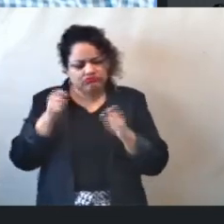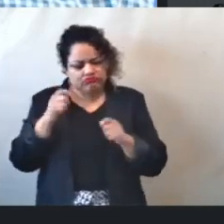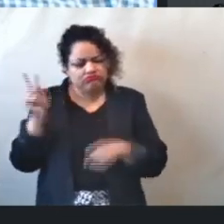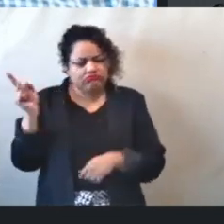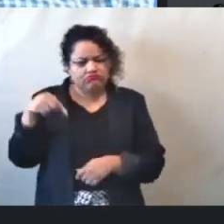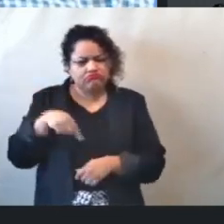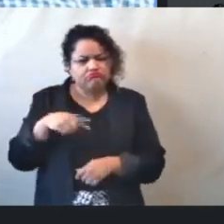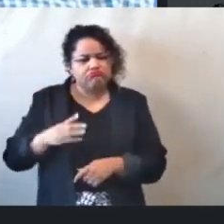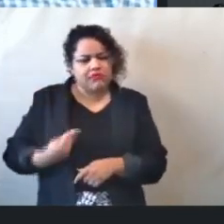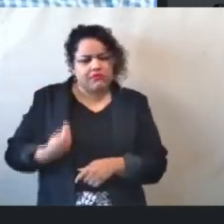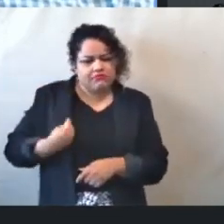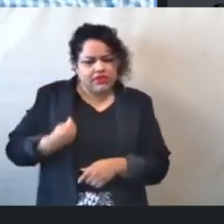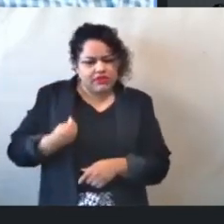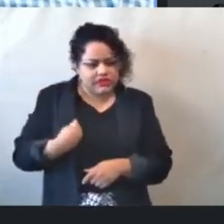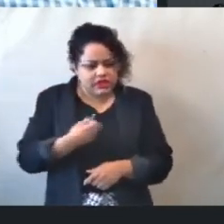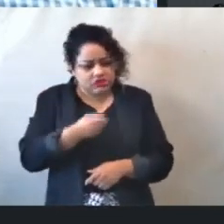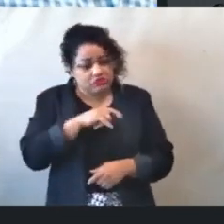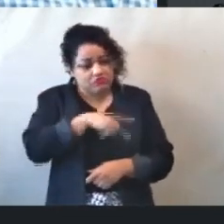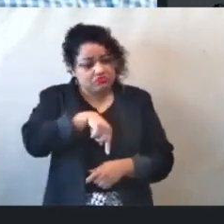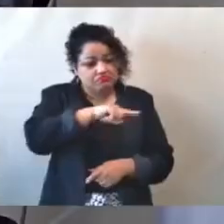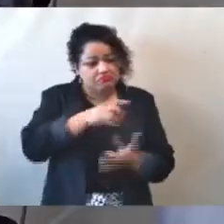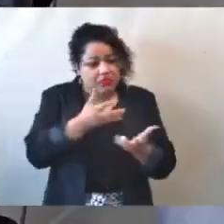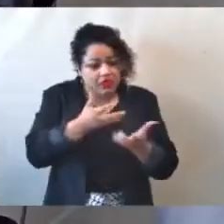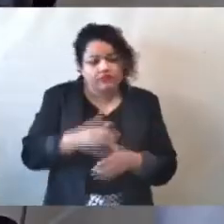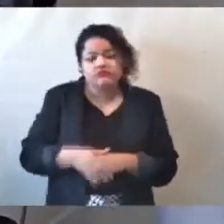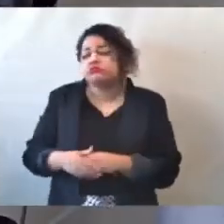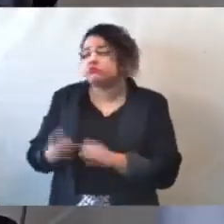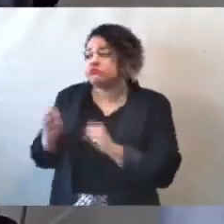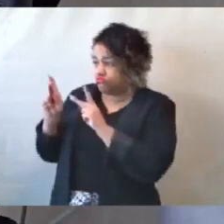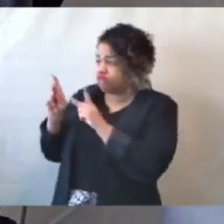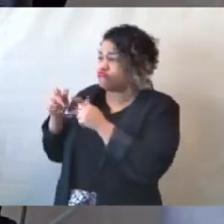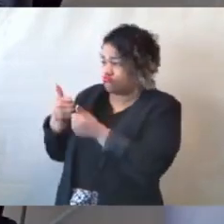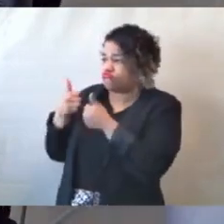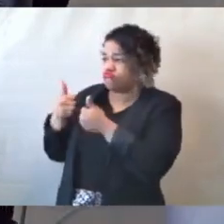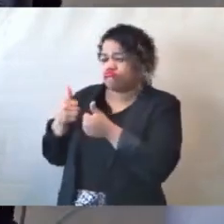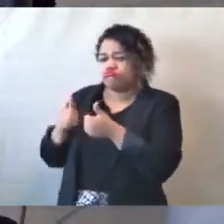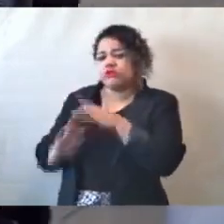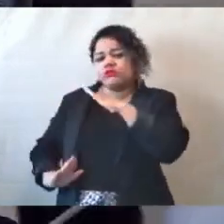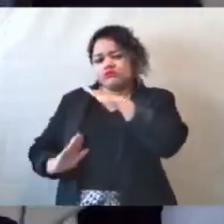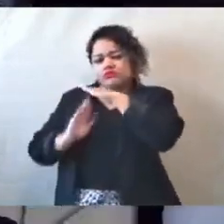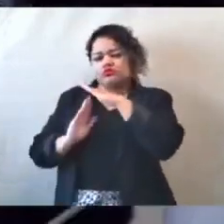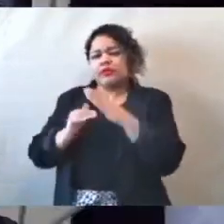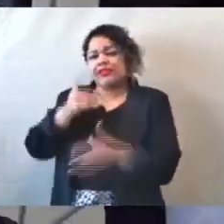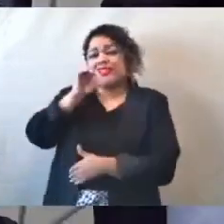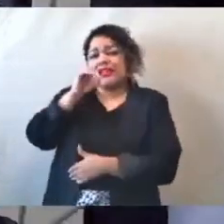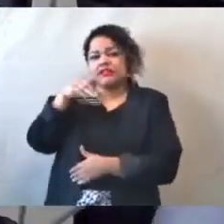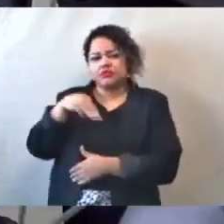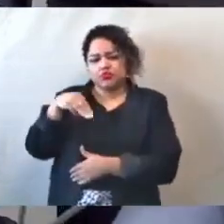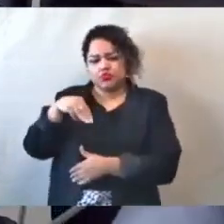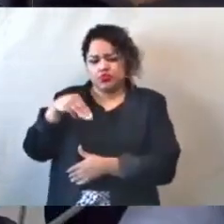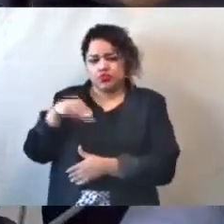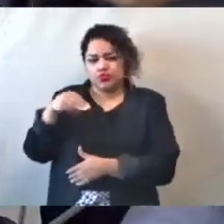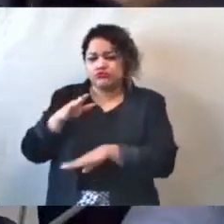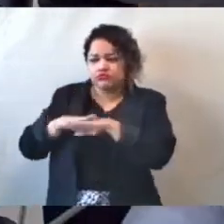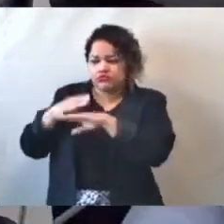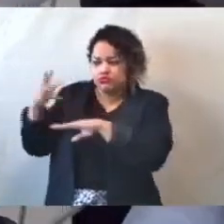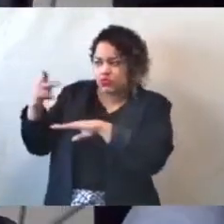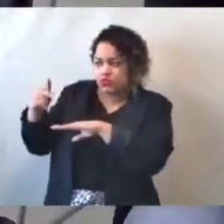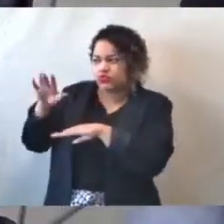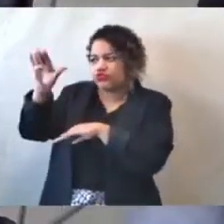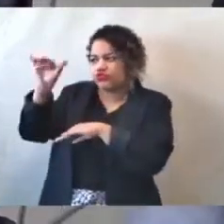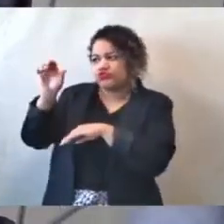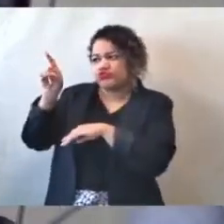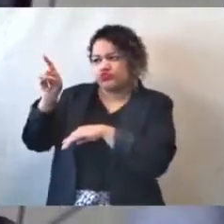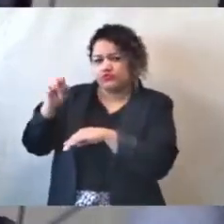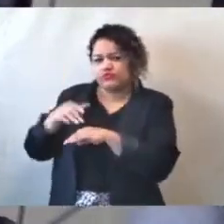se preferir. Perfeito. Perfeito. Então, suspendo por 10 minutos, para que o senhor providencie... É, às 10